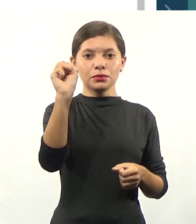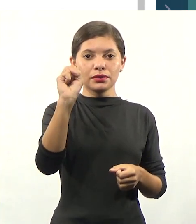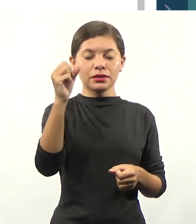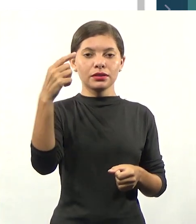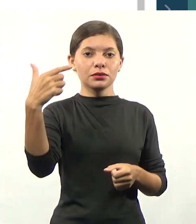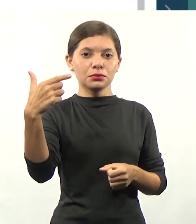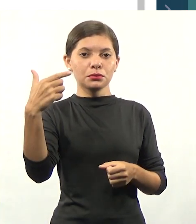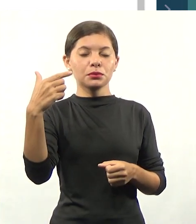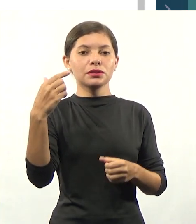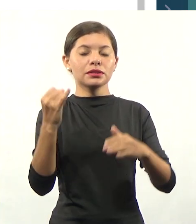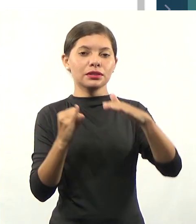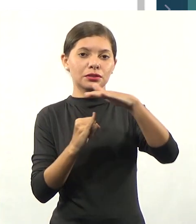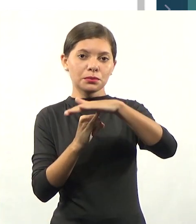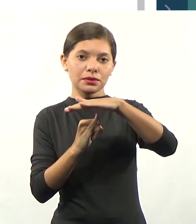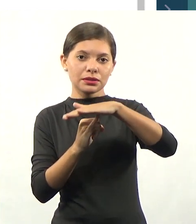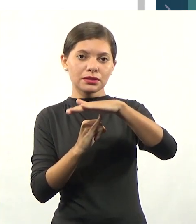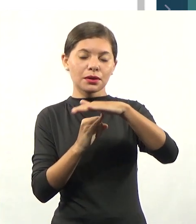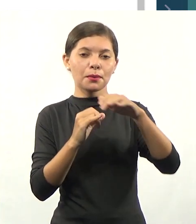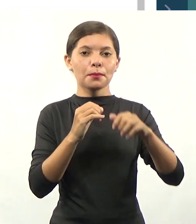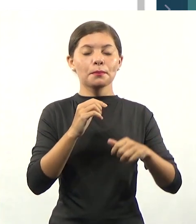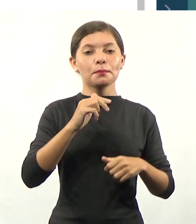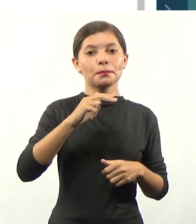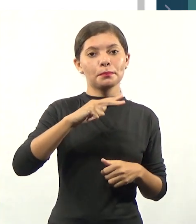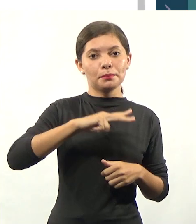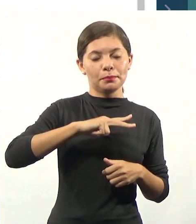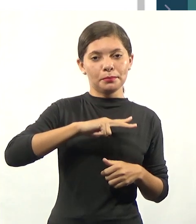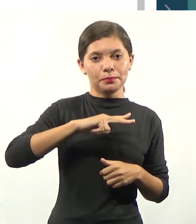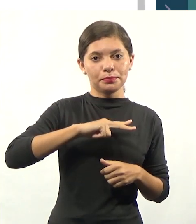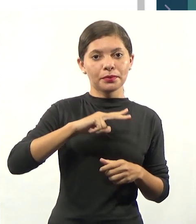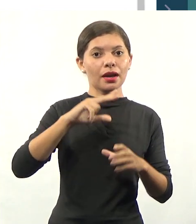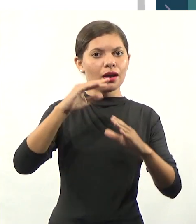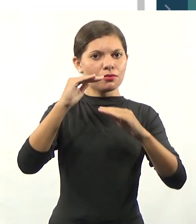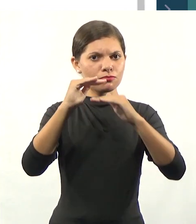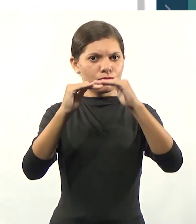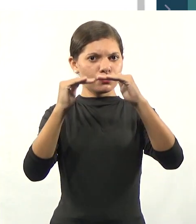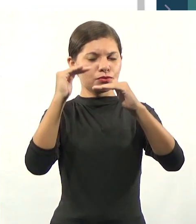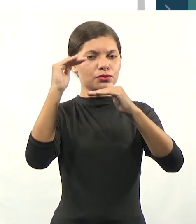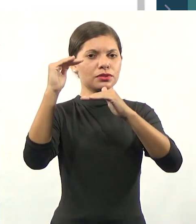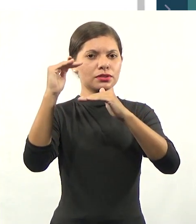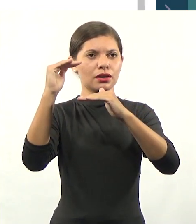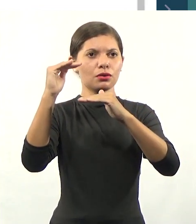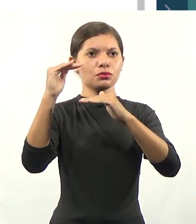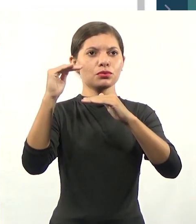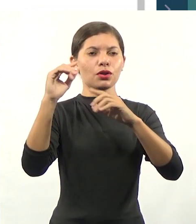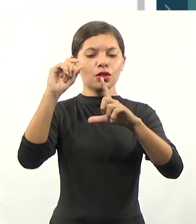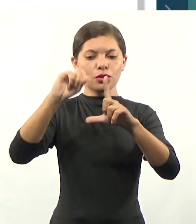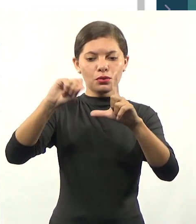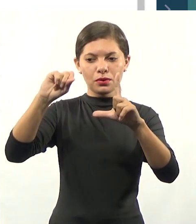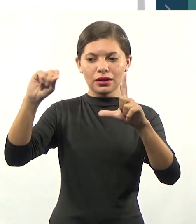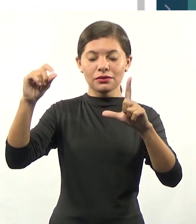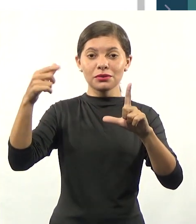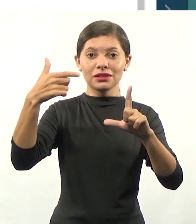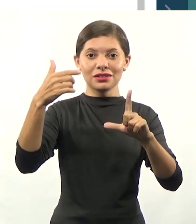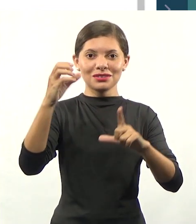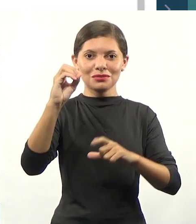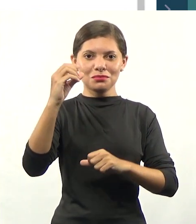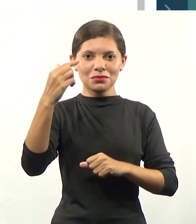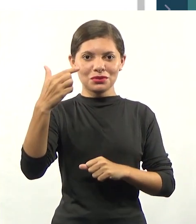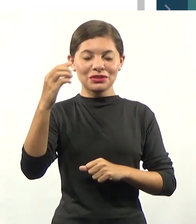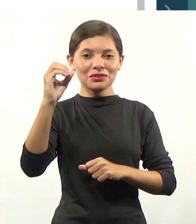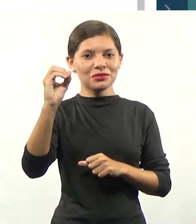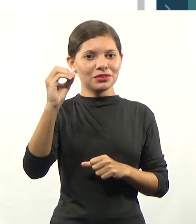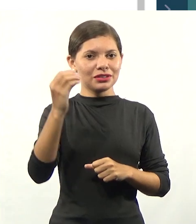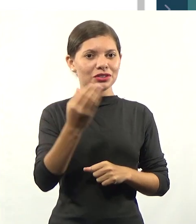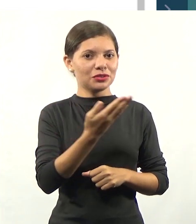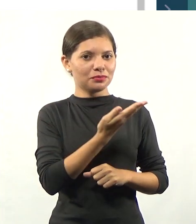E aí vocês podem perceber a evolução no gráfico até 2020, que foi a última contabilização.